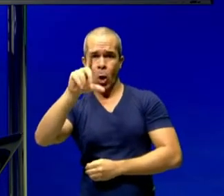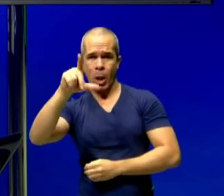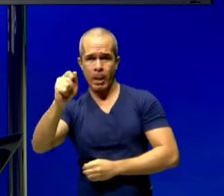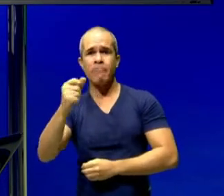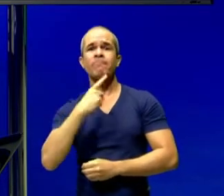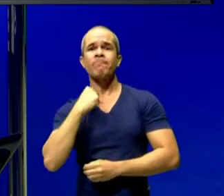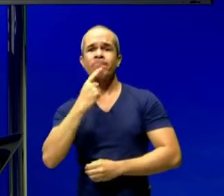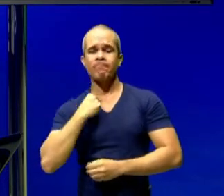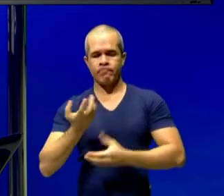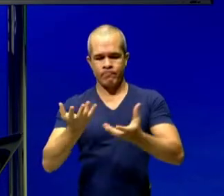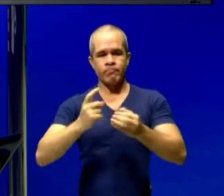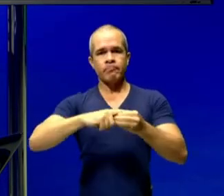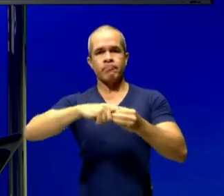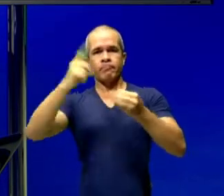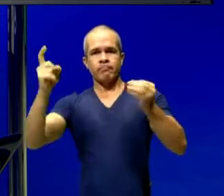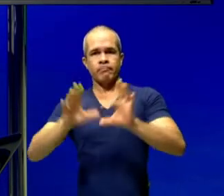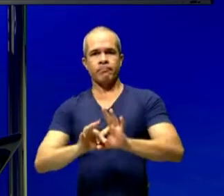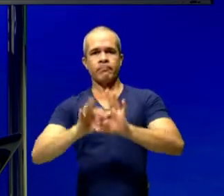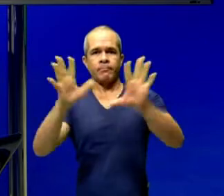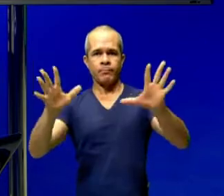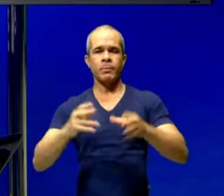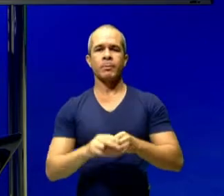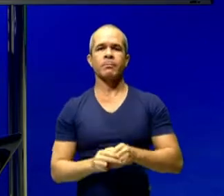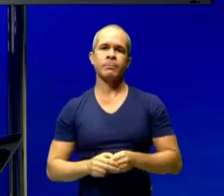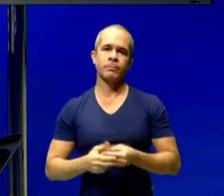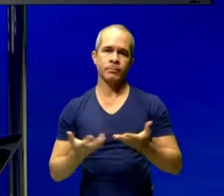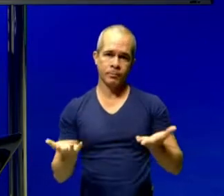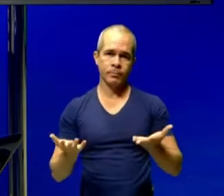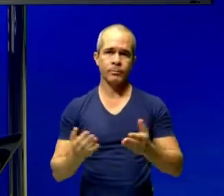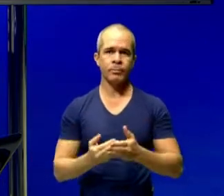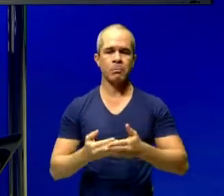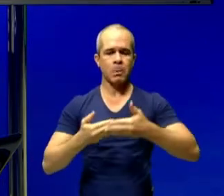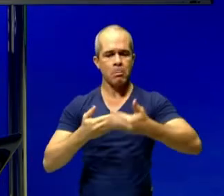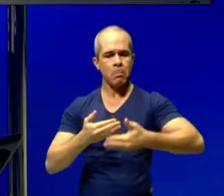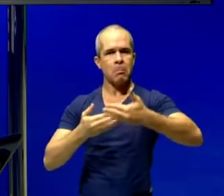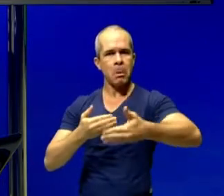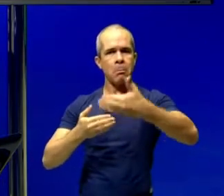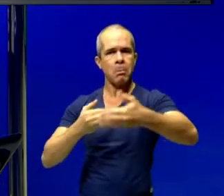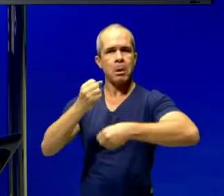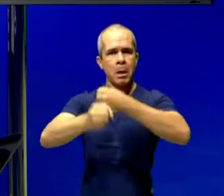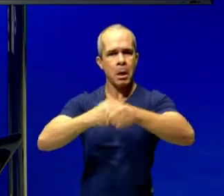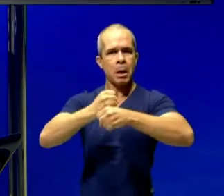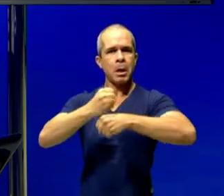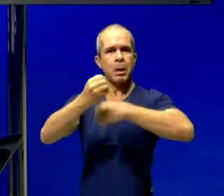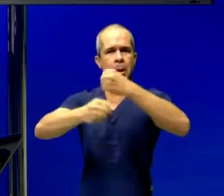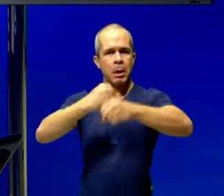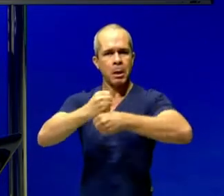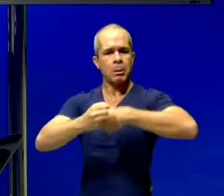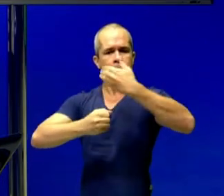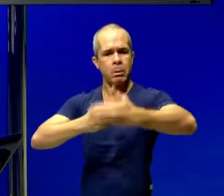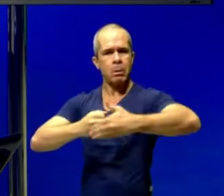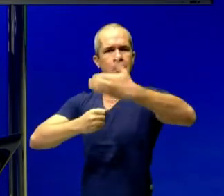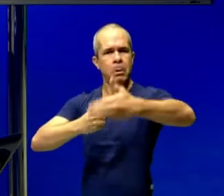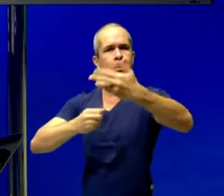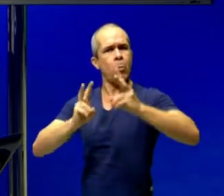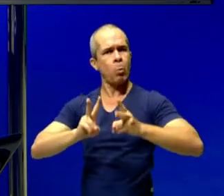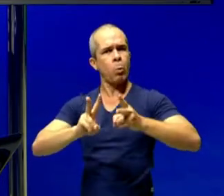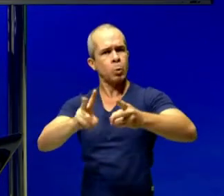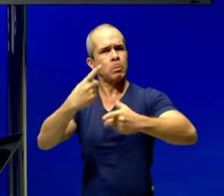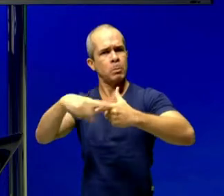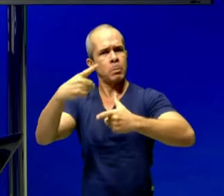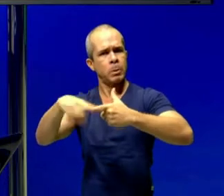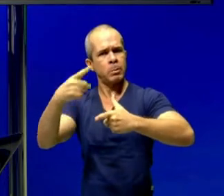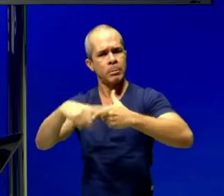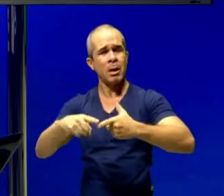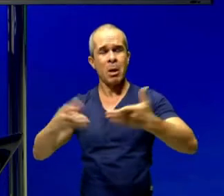E, em certa medida, isso refletiu os anos posteriores, depois do processo de independência. Então, hoje